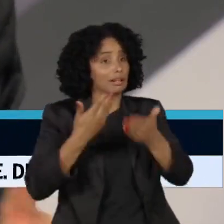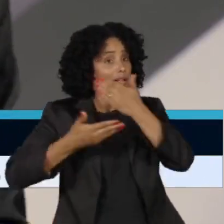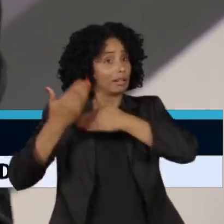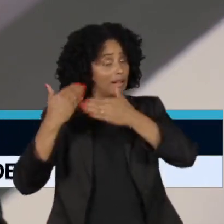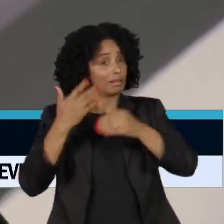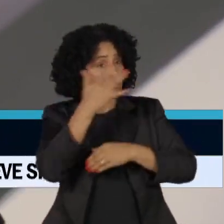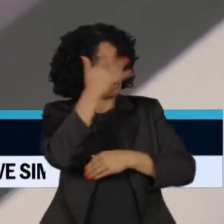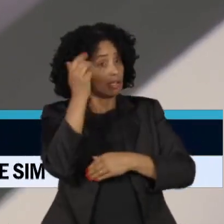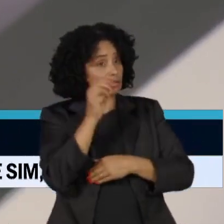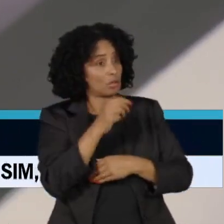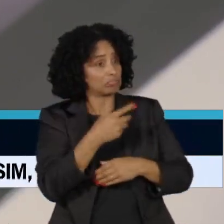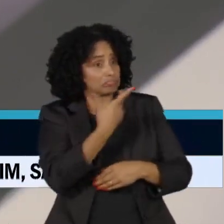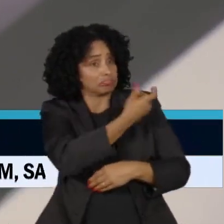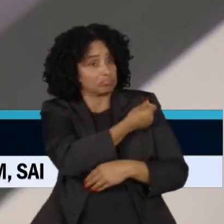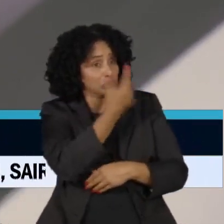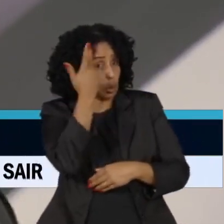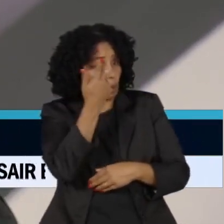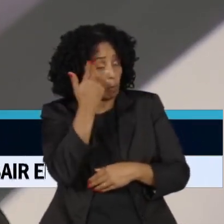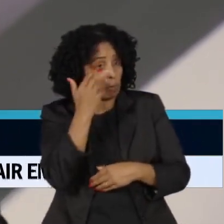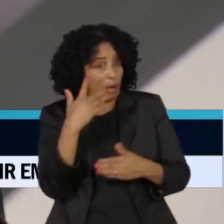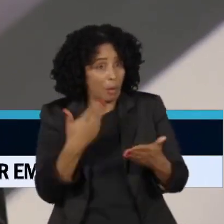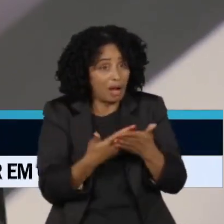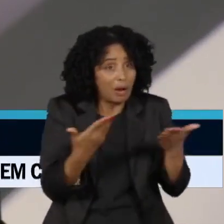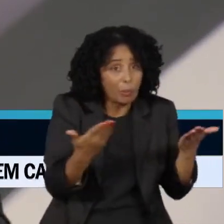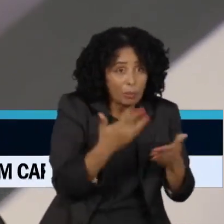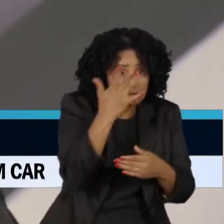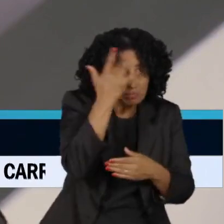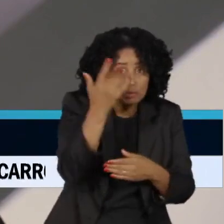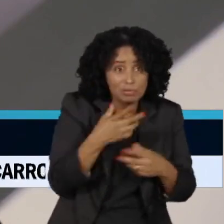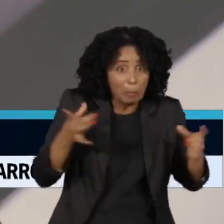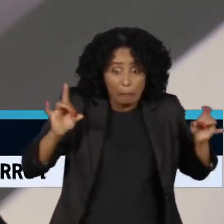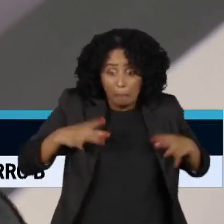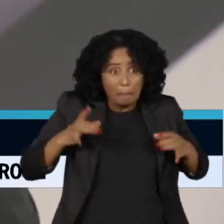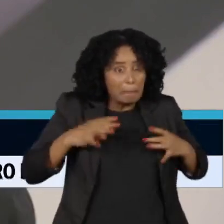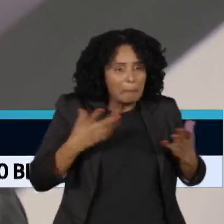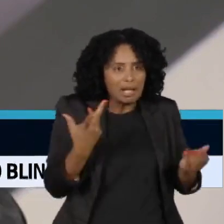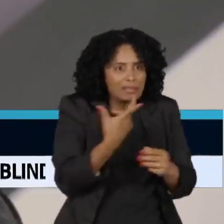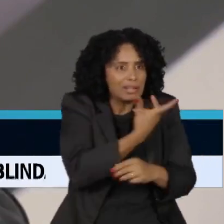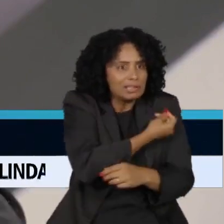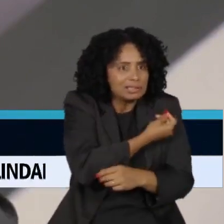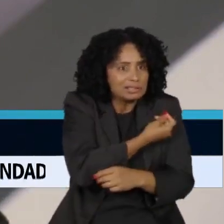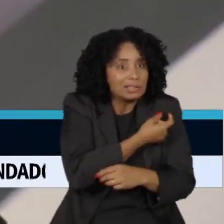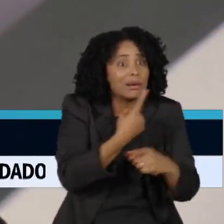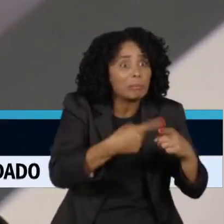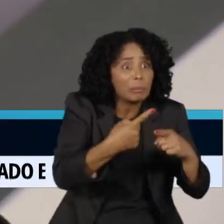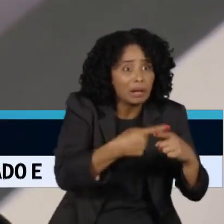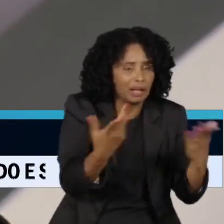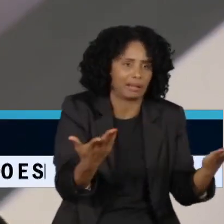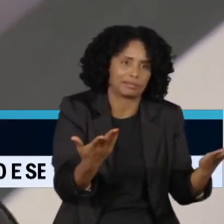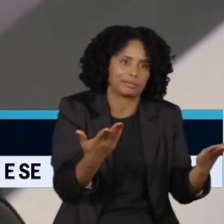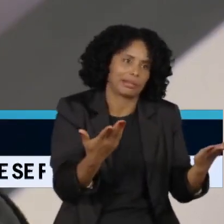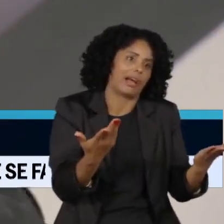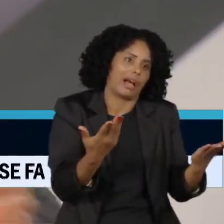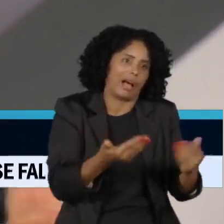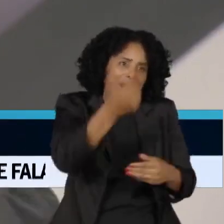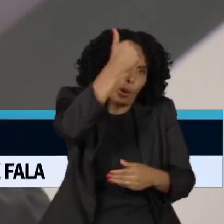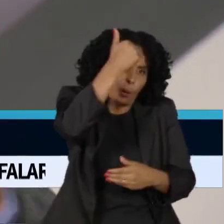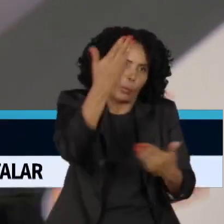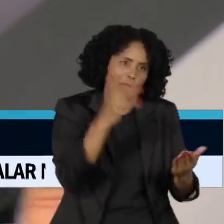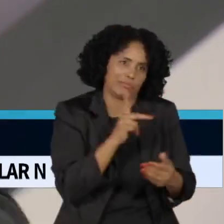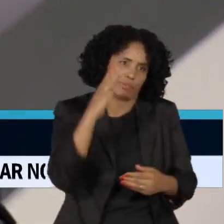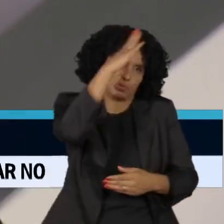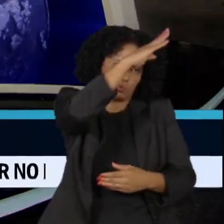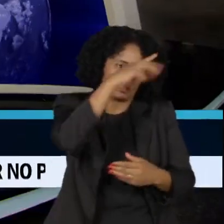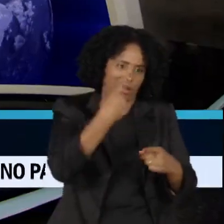disponíveis, mas a população está amedrontada, porque quem é responsável disso? É esta Ipúlia que espalhou que a vacina